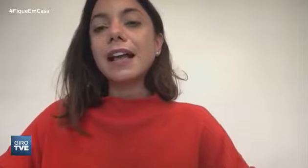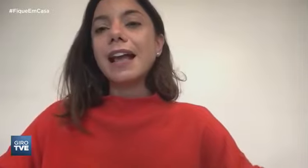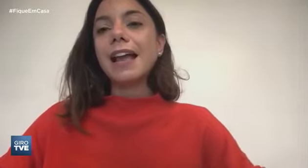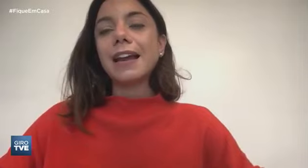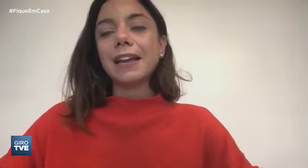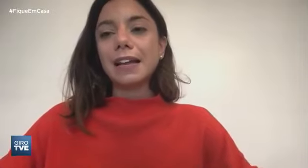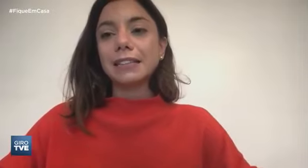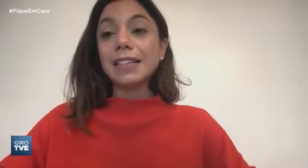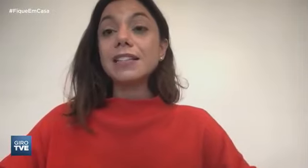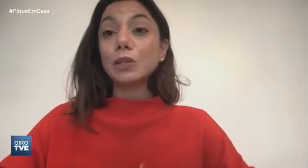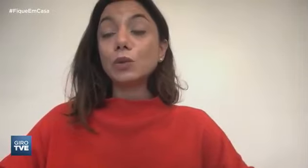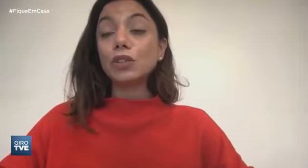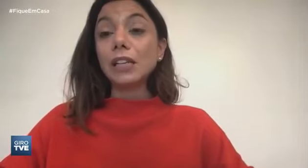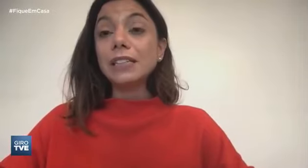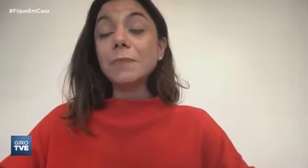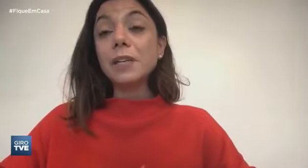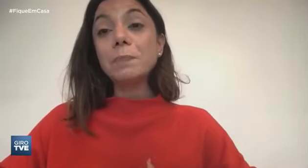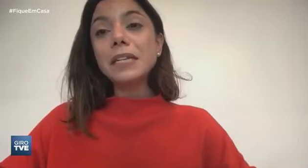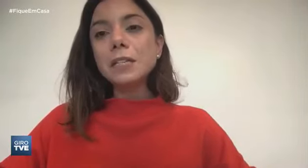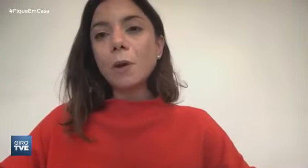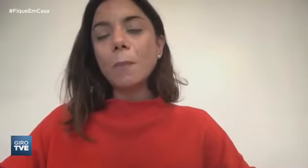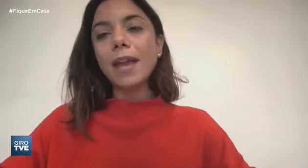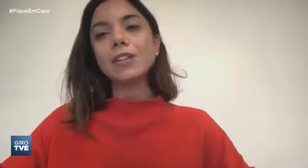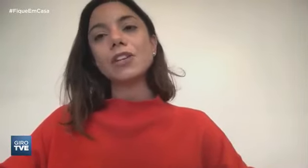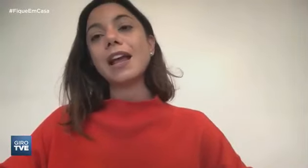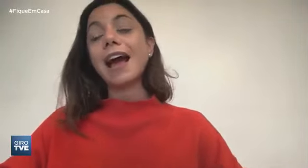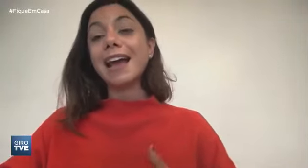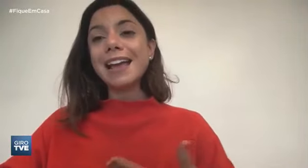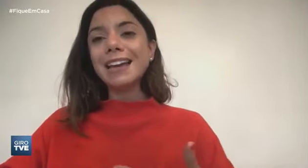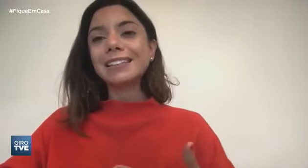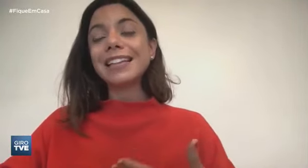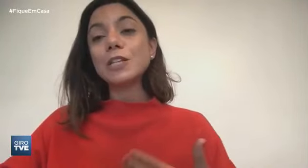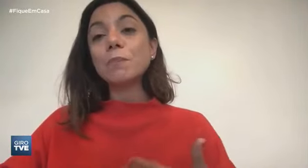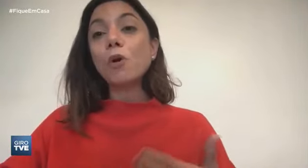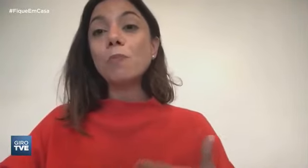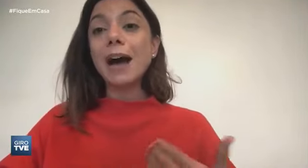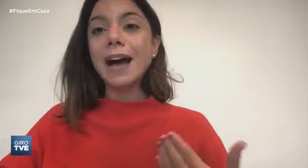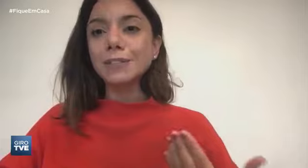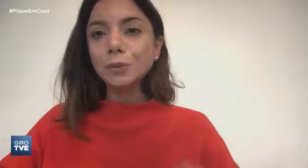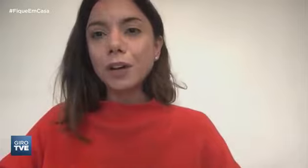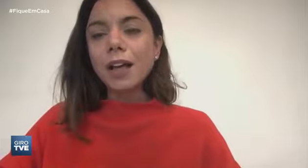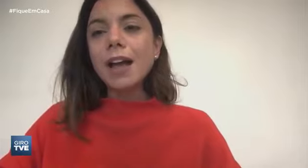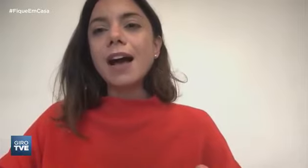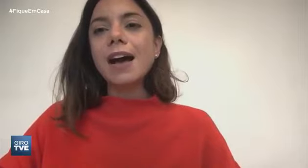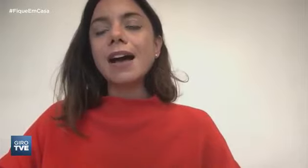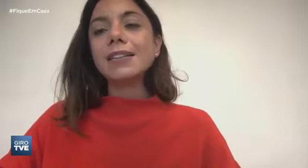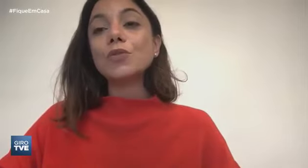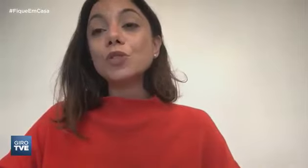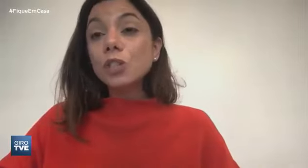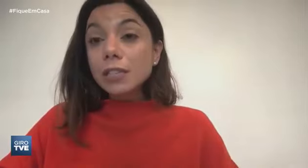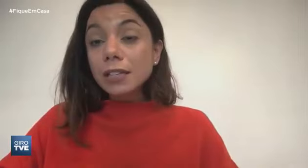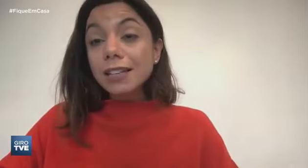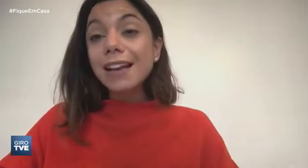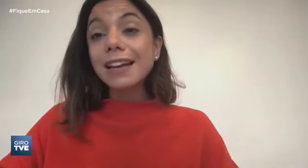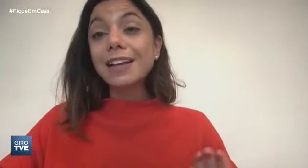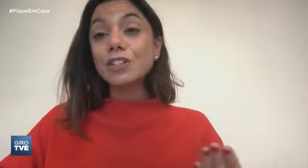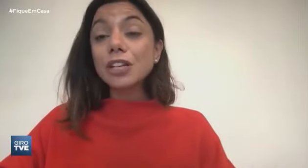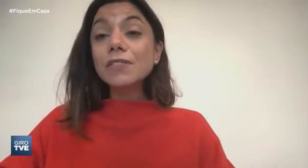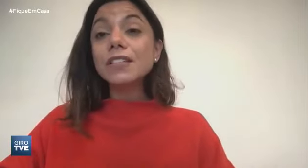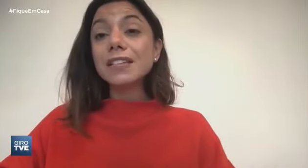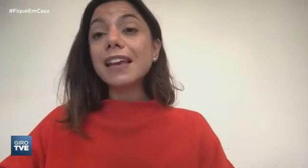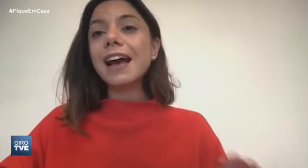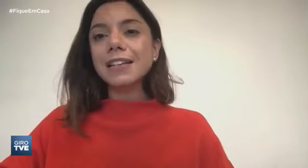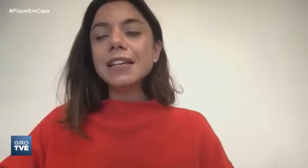criança ela tem sido nutrida e principalmente né a ela tem se poupado as notícias né